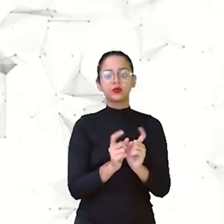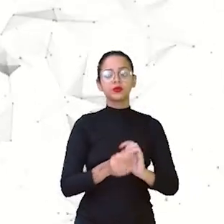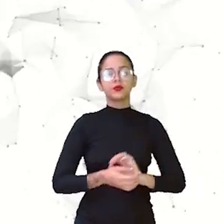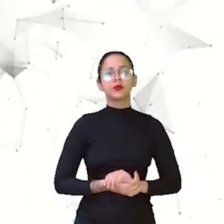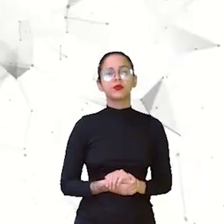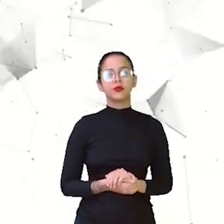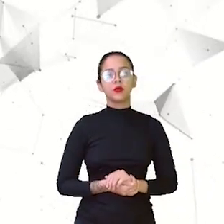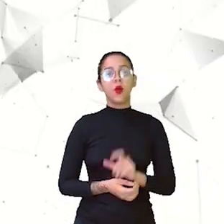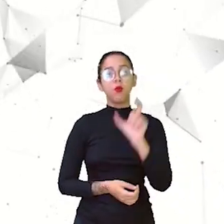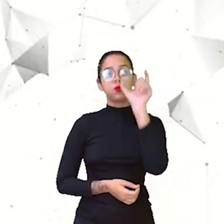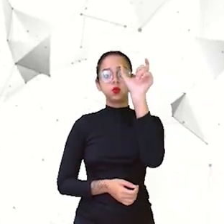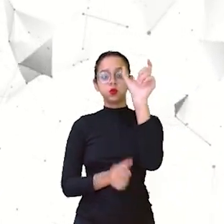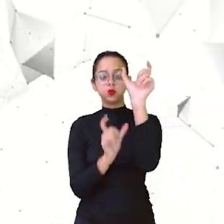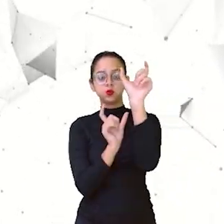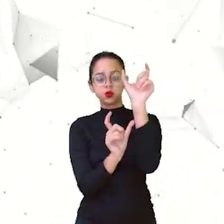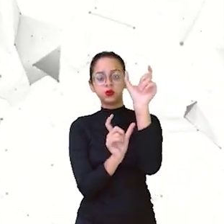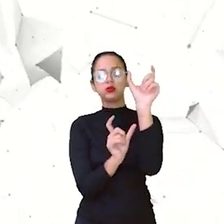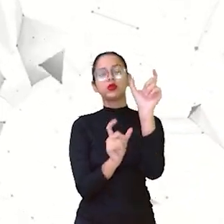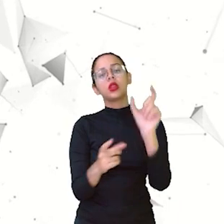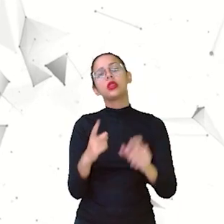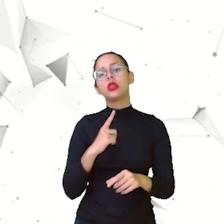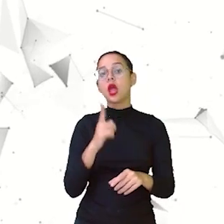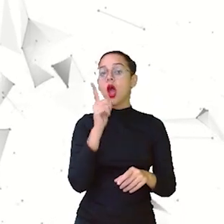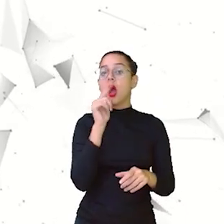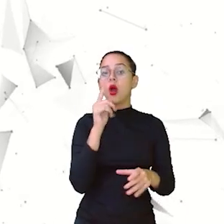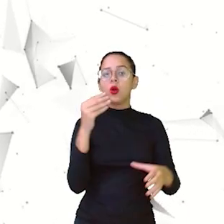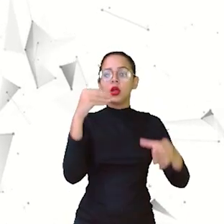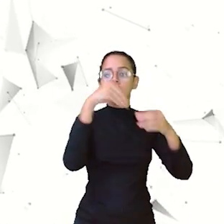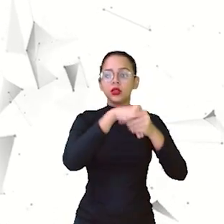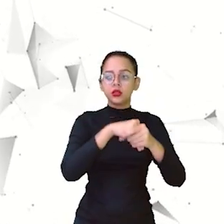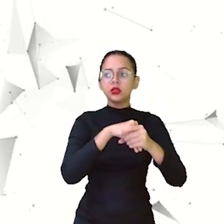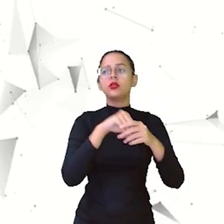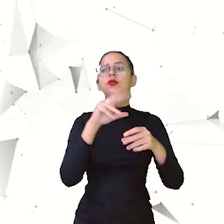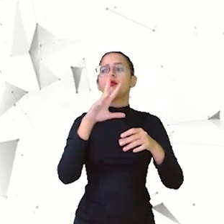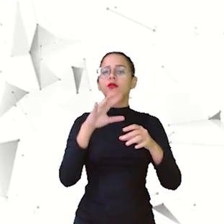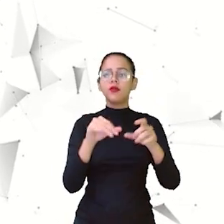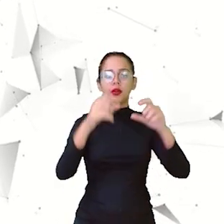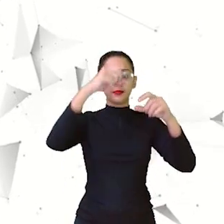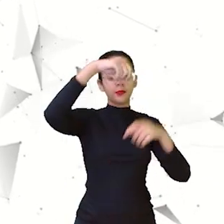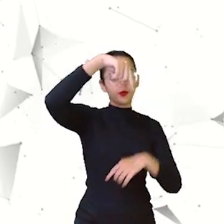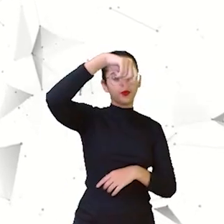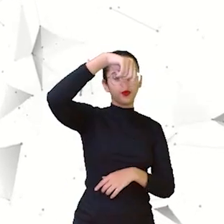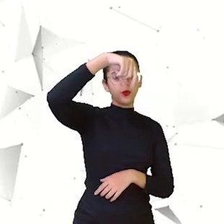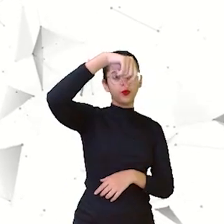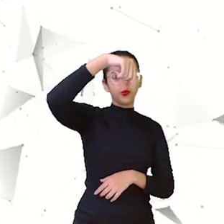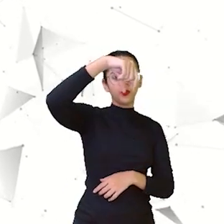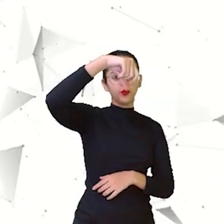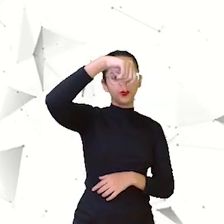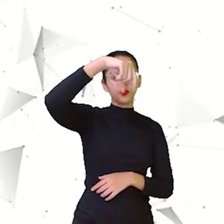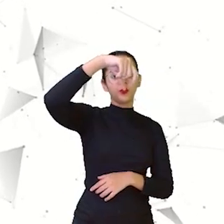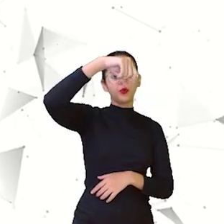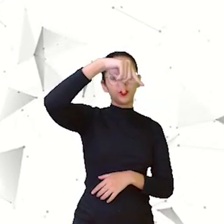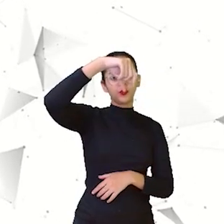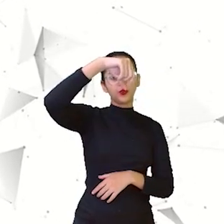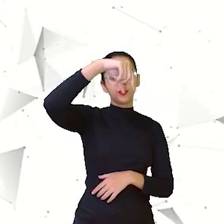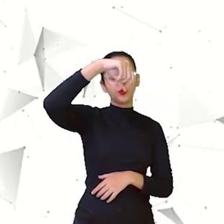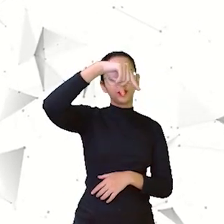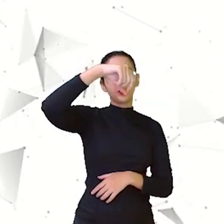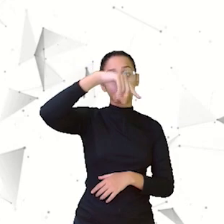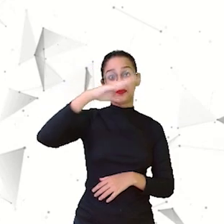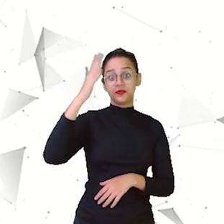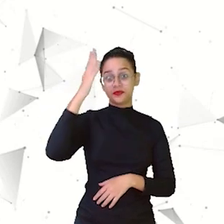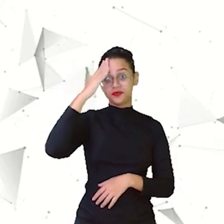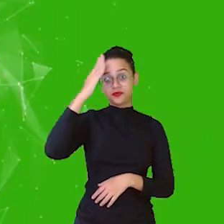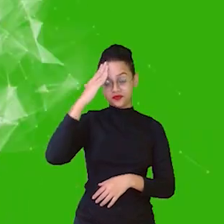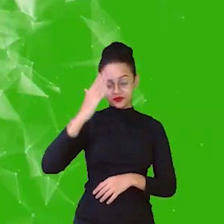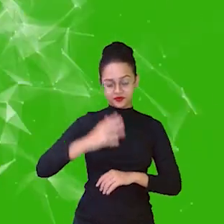Onze. A água, o líquido que está dentro de um, vai passando pouco a pouco para o outro recipiente.